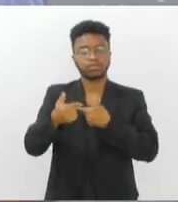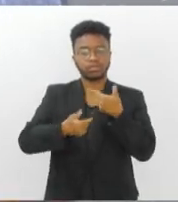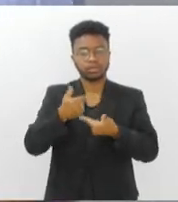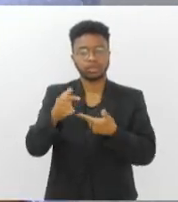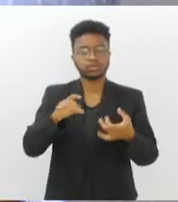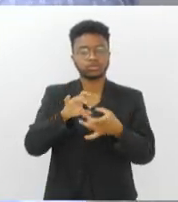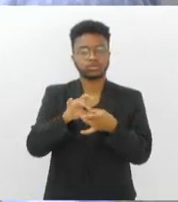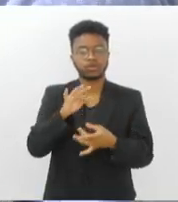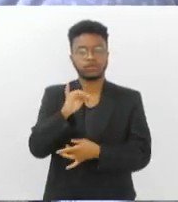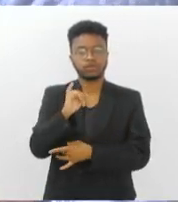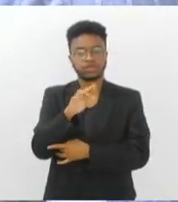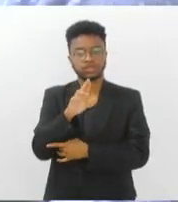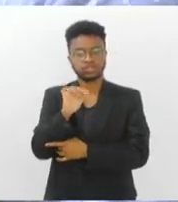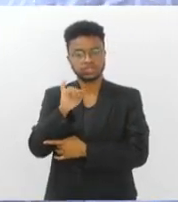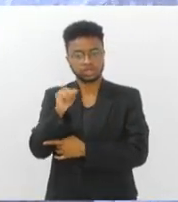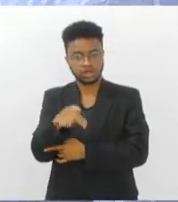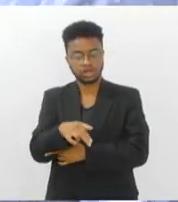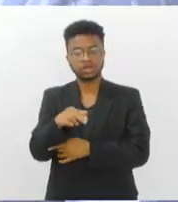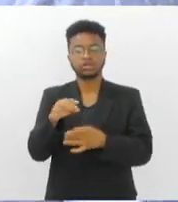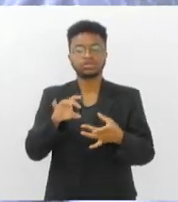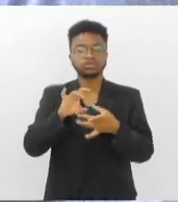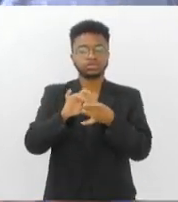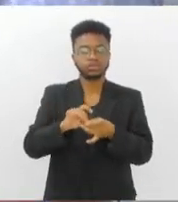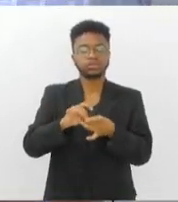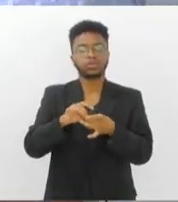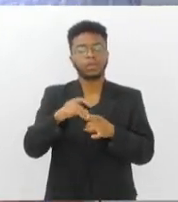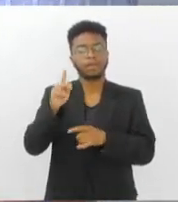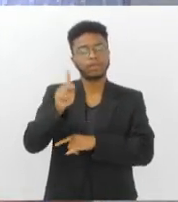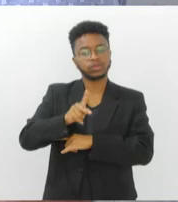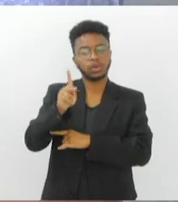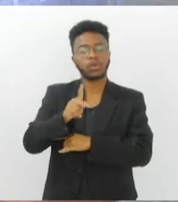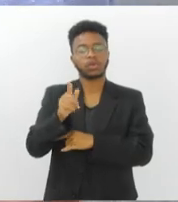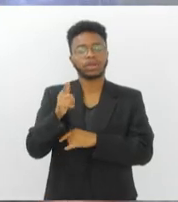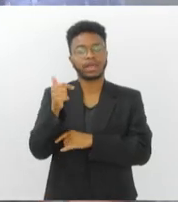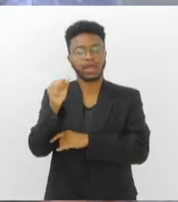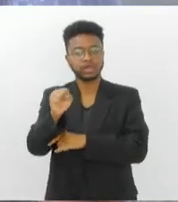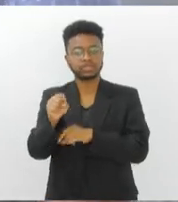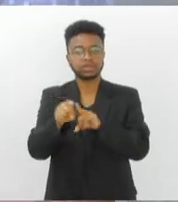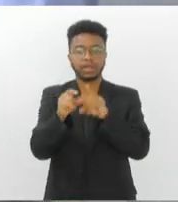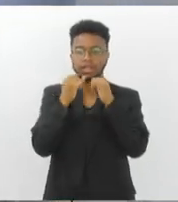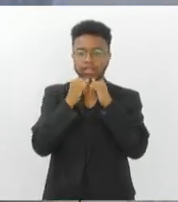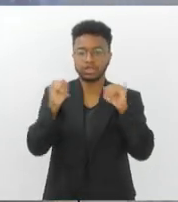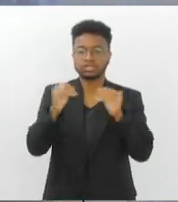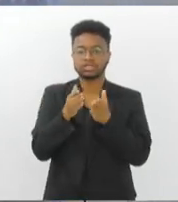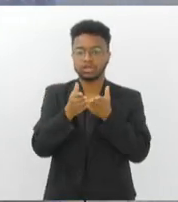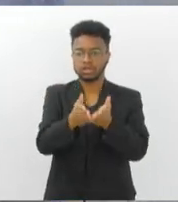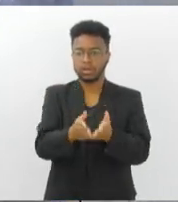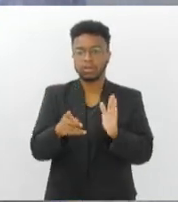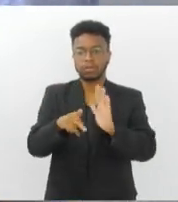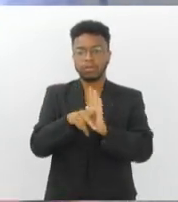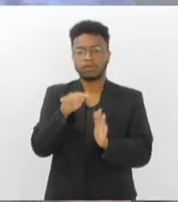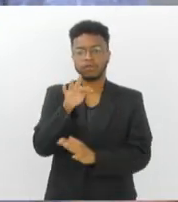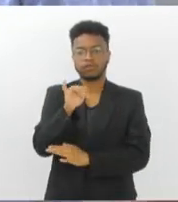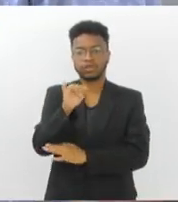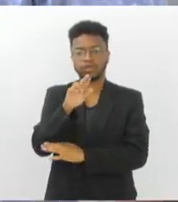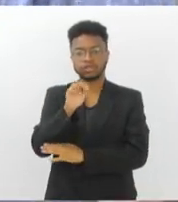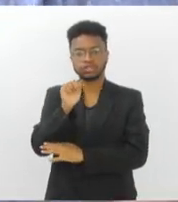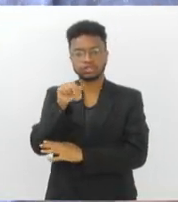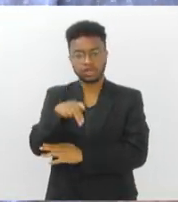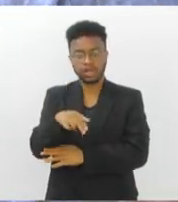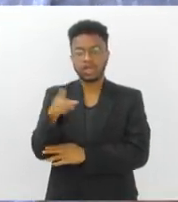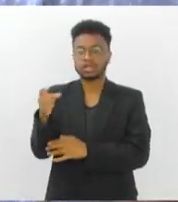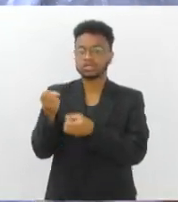é gerente de projetos, petróleo, gás, energias e naval da Firjan, bem pertinho aqui da gente. Vai